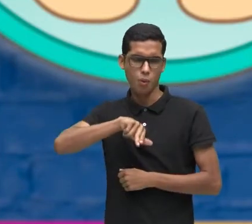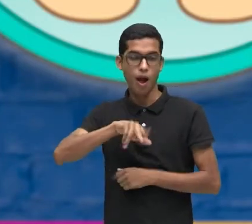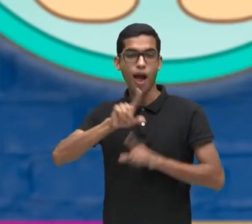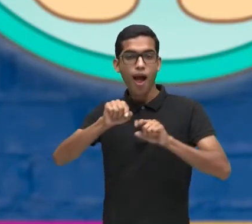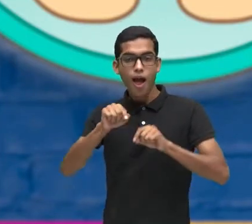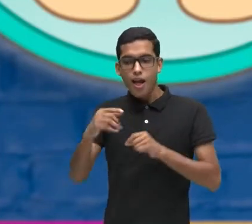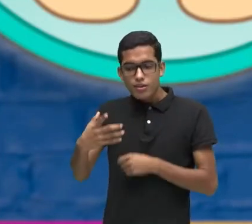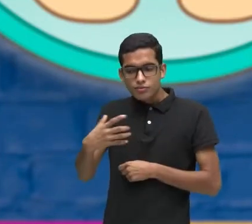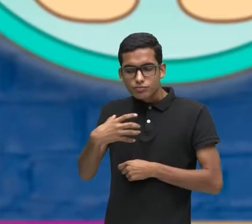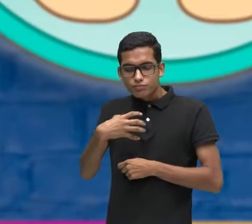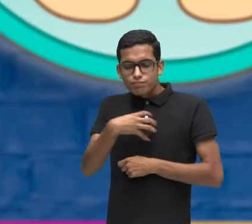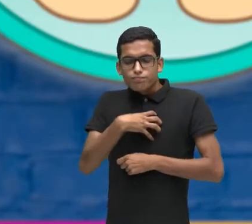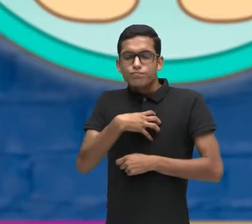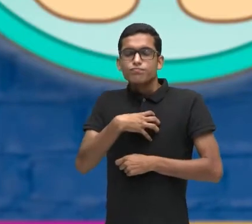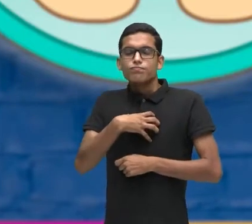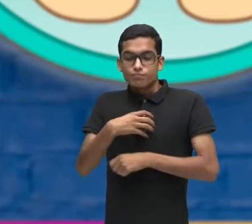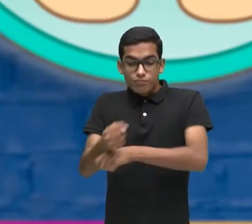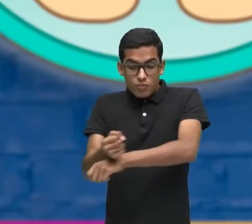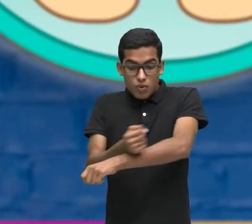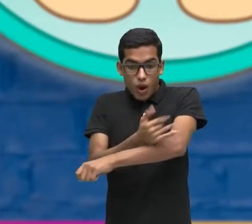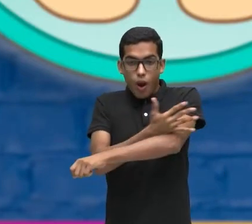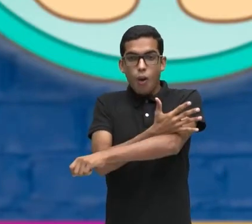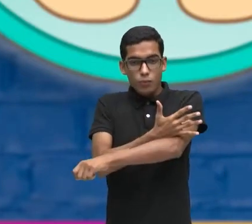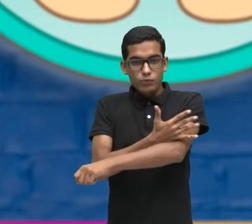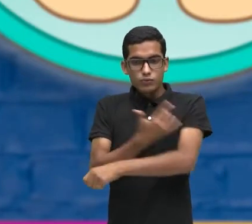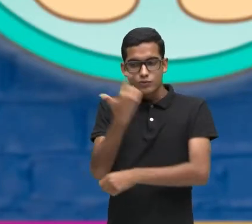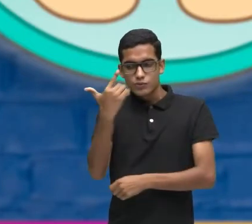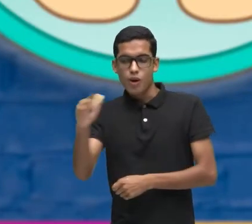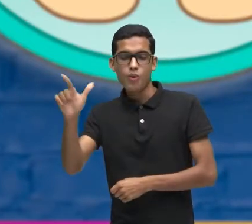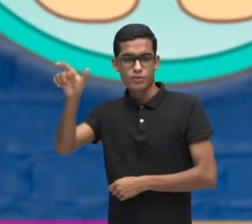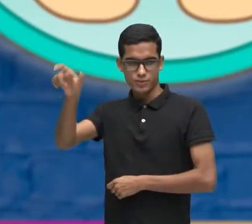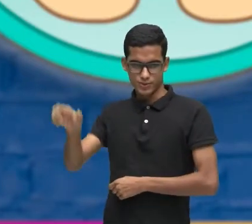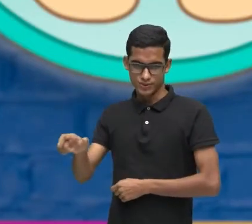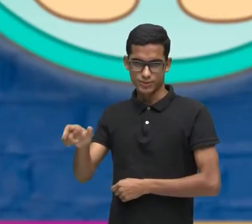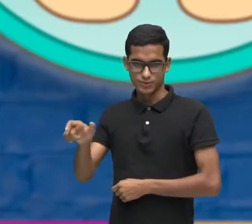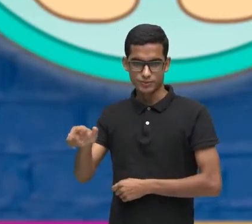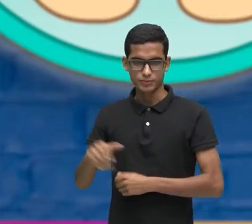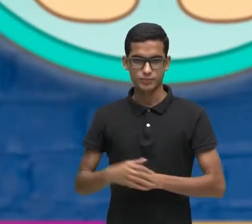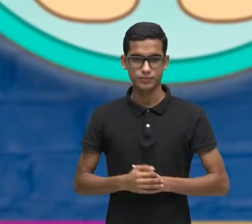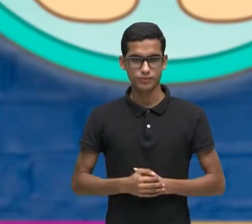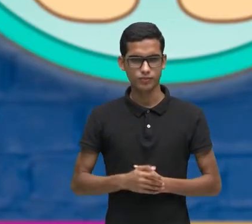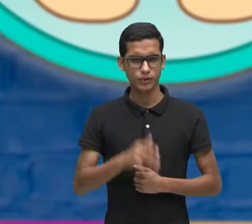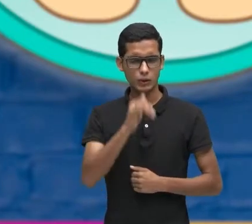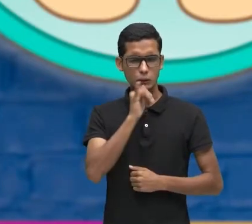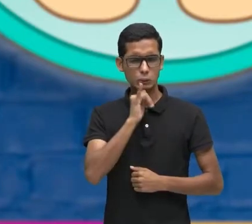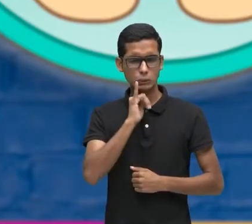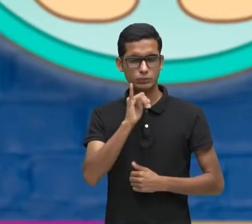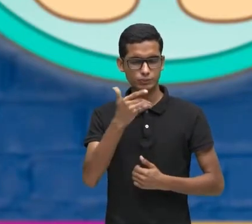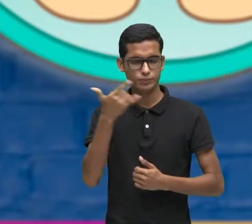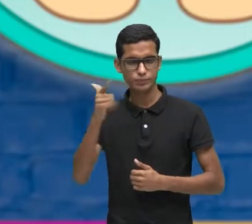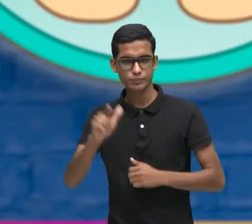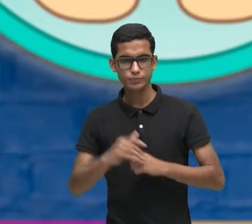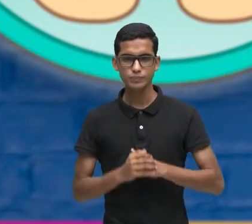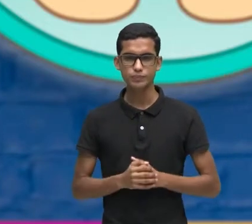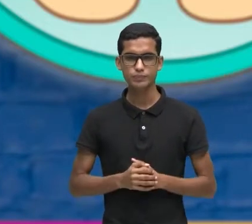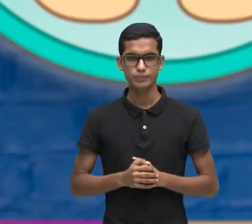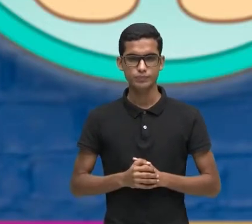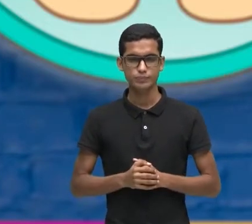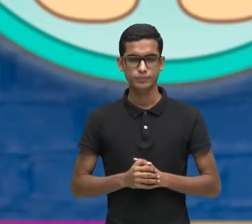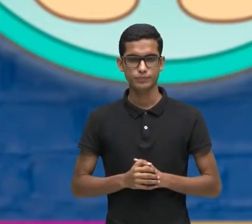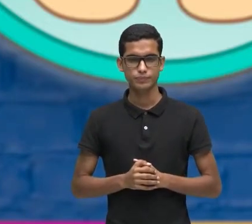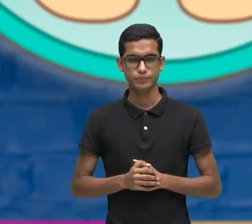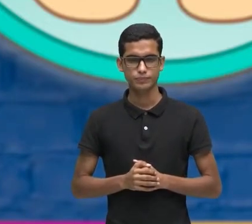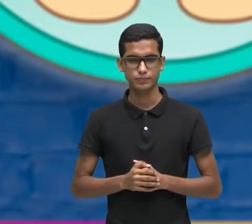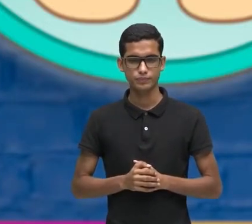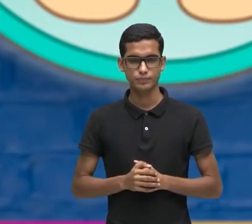emoções Do outro É Deixa eu usar um exemplo Que talvez vocês Possam me compreender melhor É